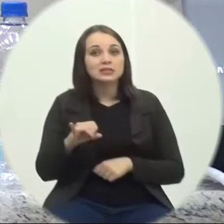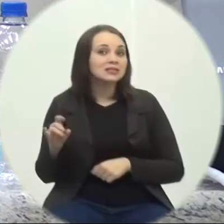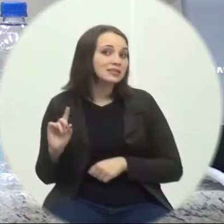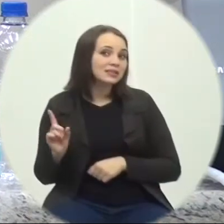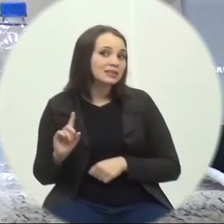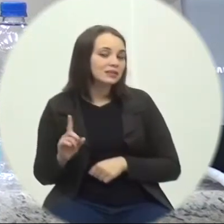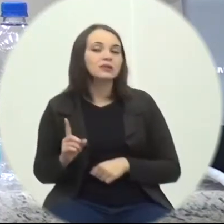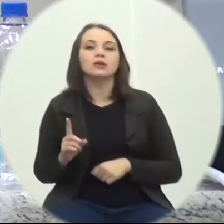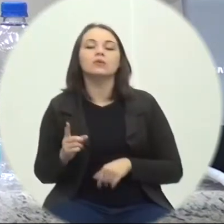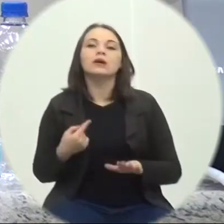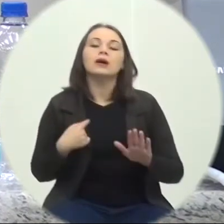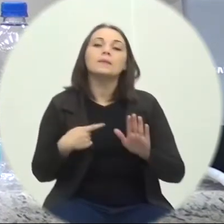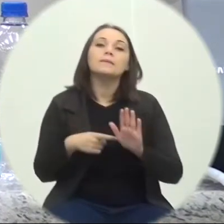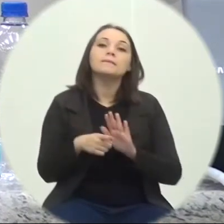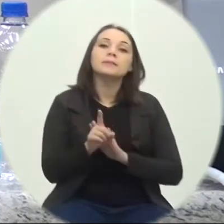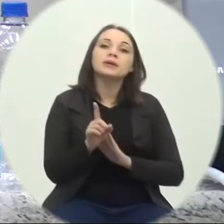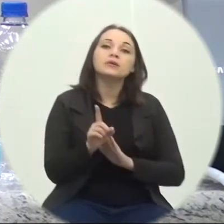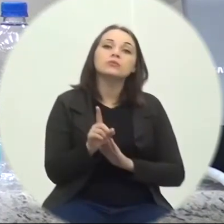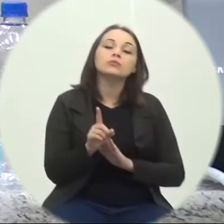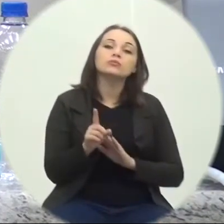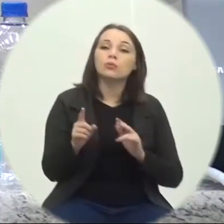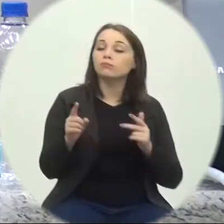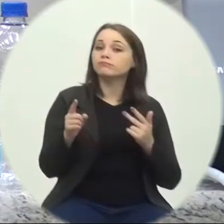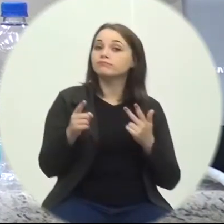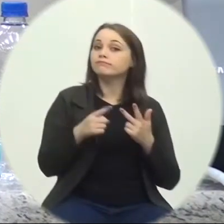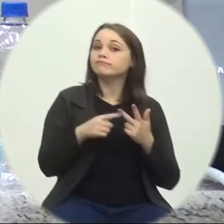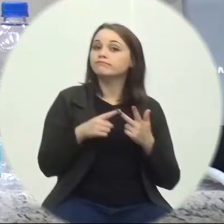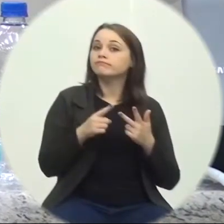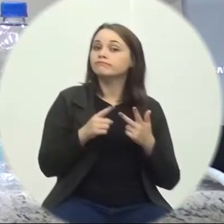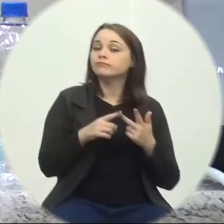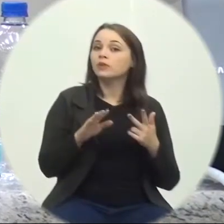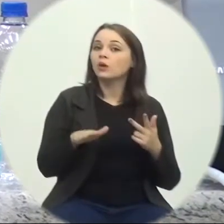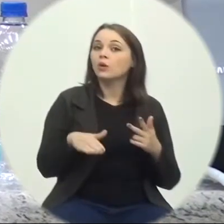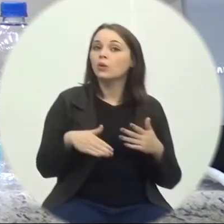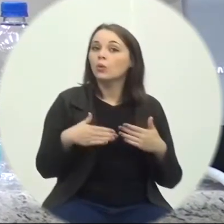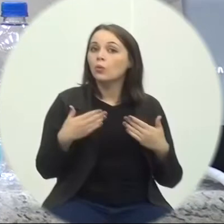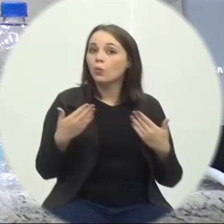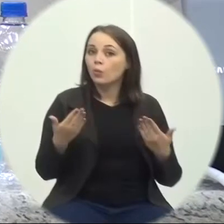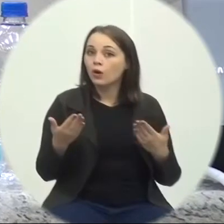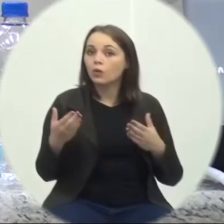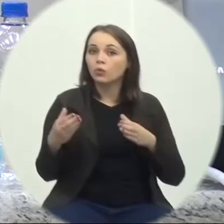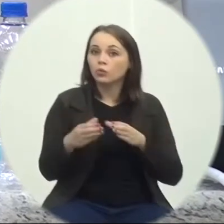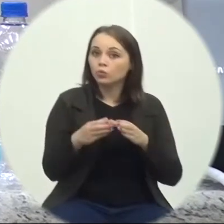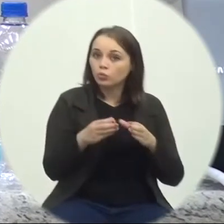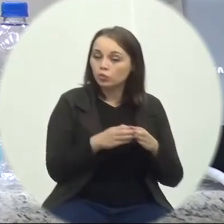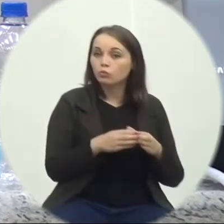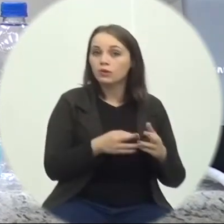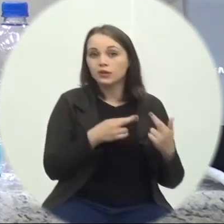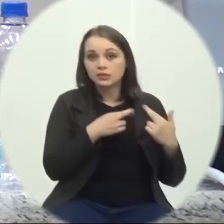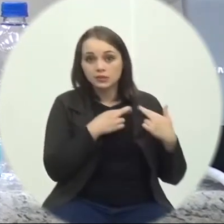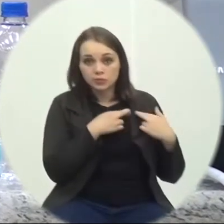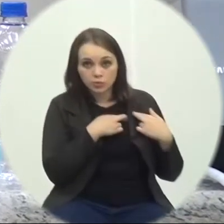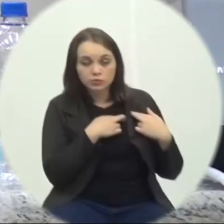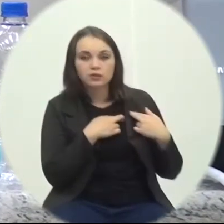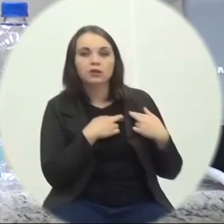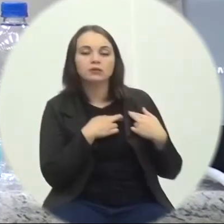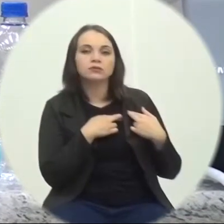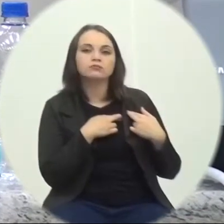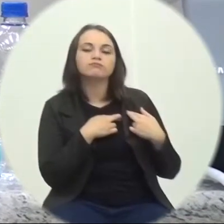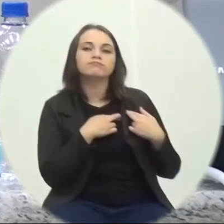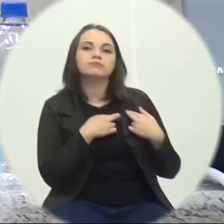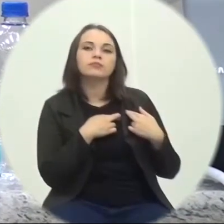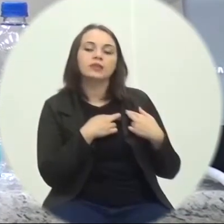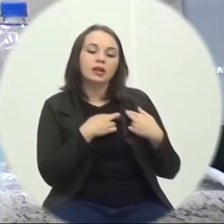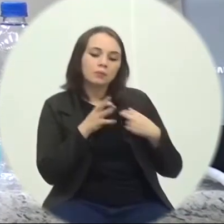Negativa Questiona-se Ainda Primeiro Qual O ente Federativo E o Respectivo Argo Responsável